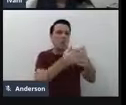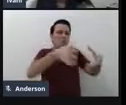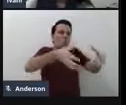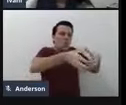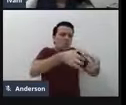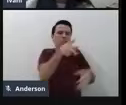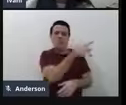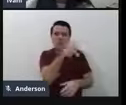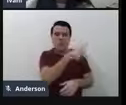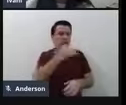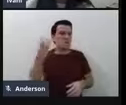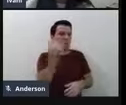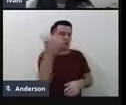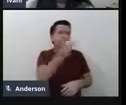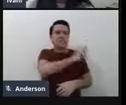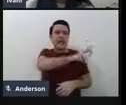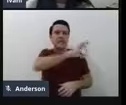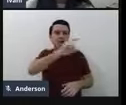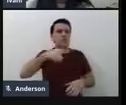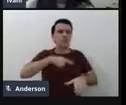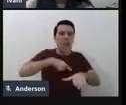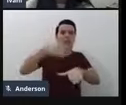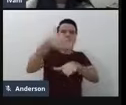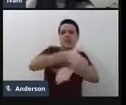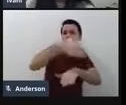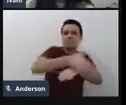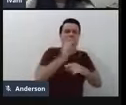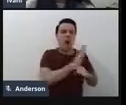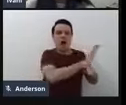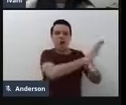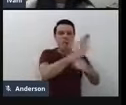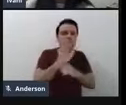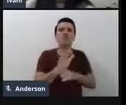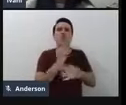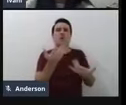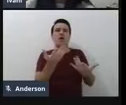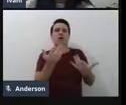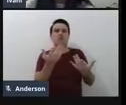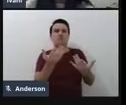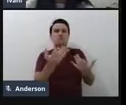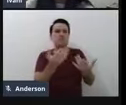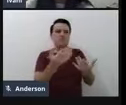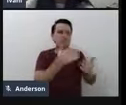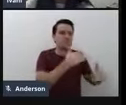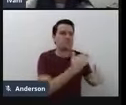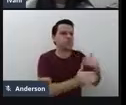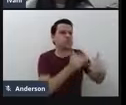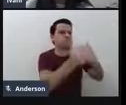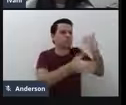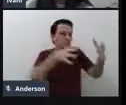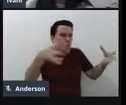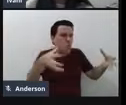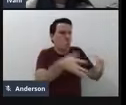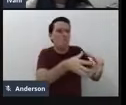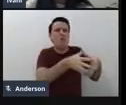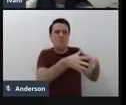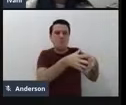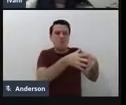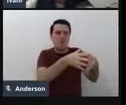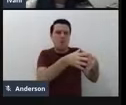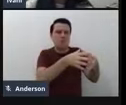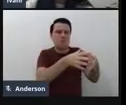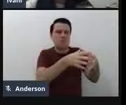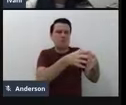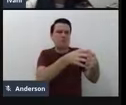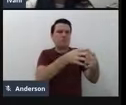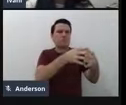também são elementos cruciais nessa constituição de grupo, nessa coletividade